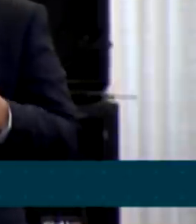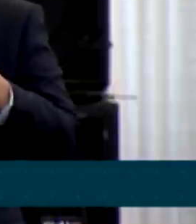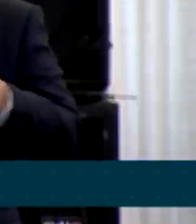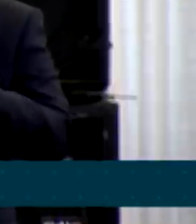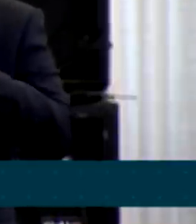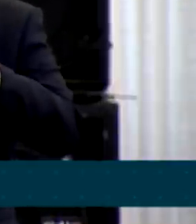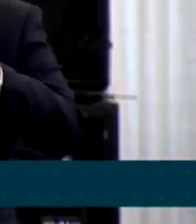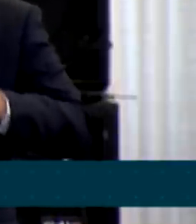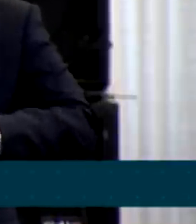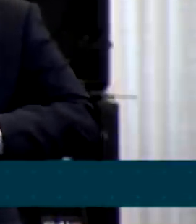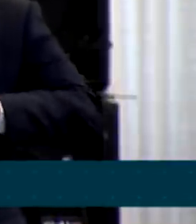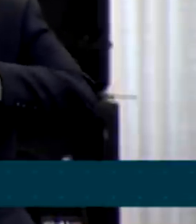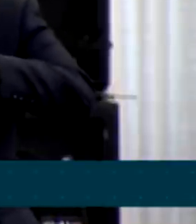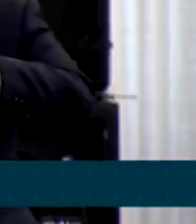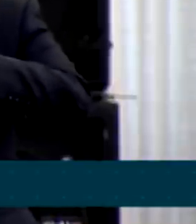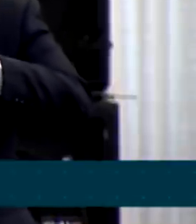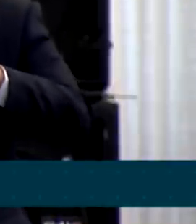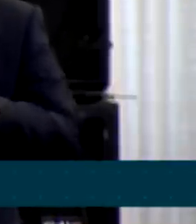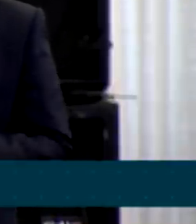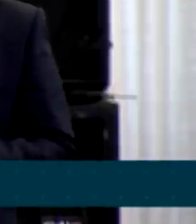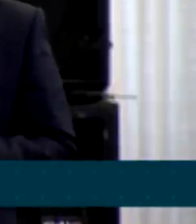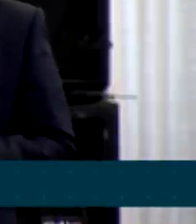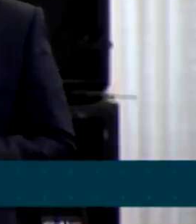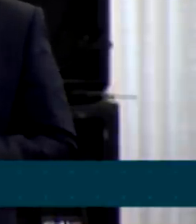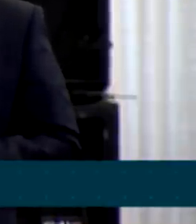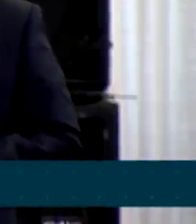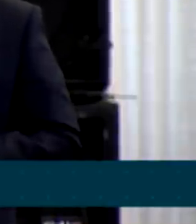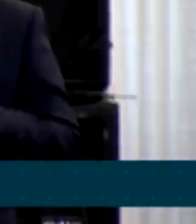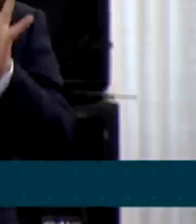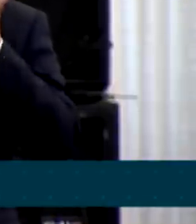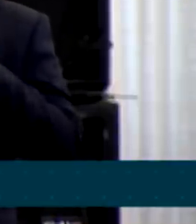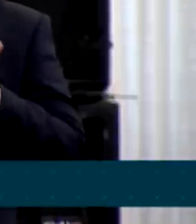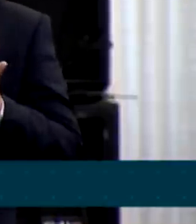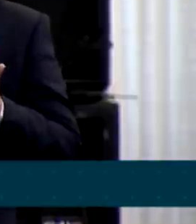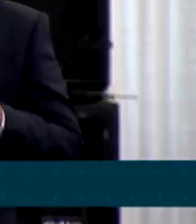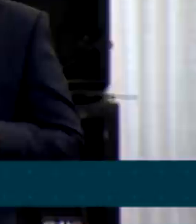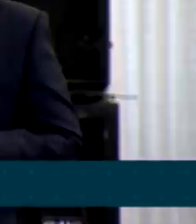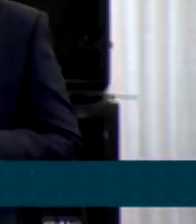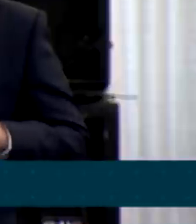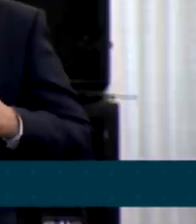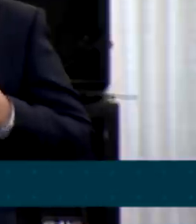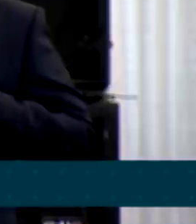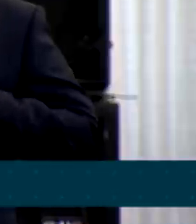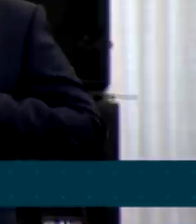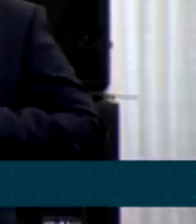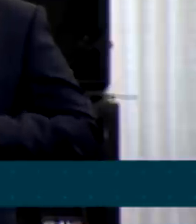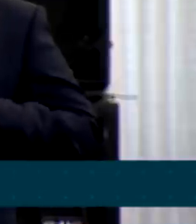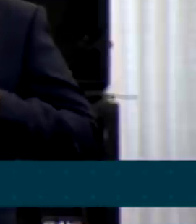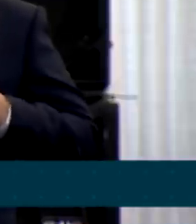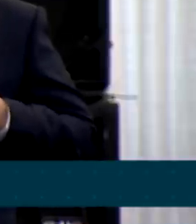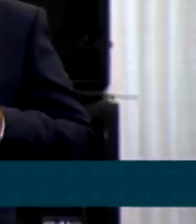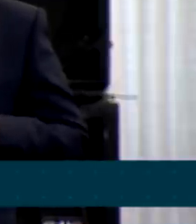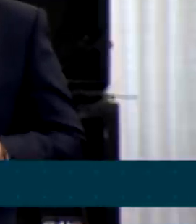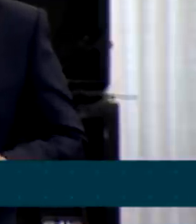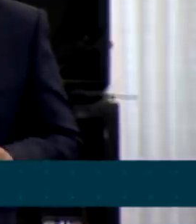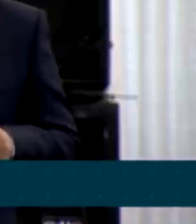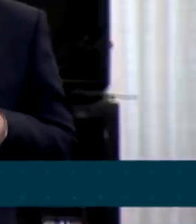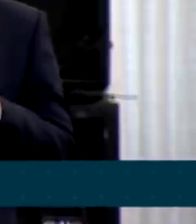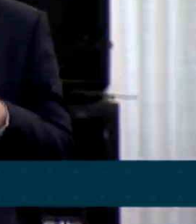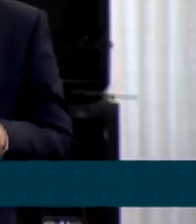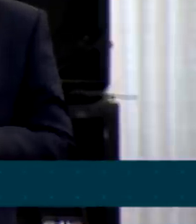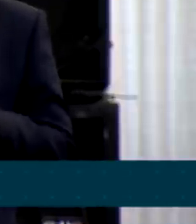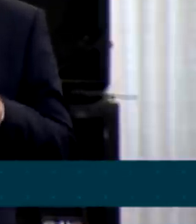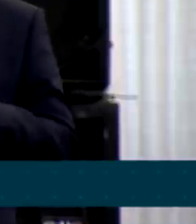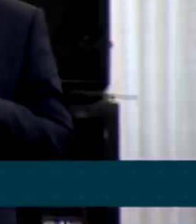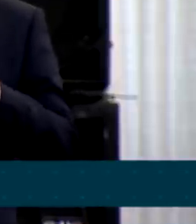da nossa Constituição. Essa é a certeza, essa é a tranquilidade que o nosso povo pode